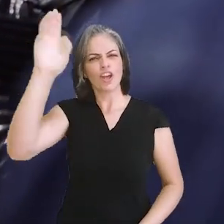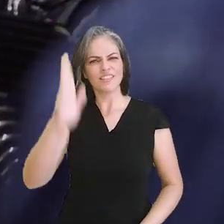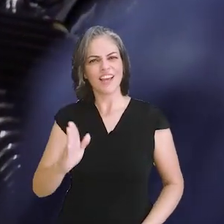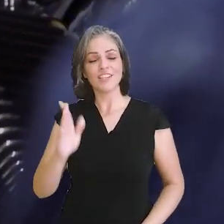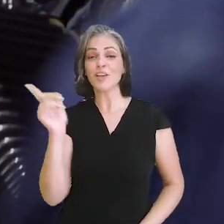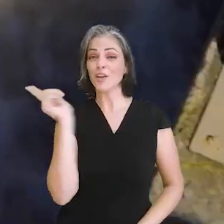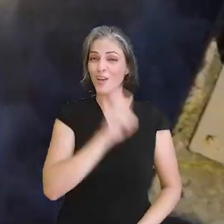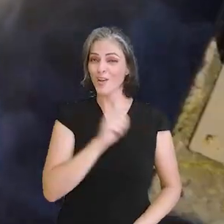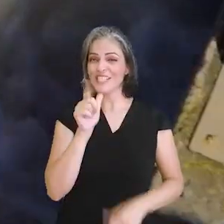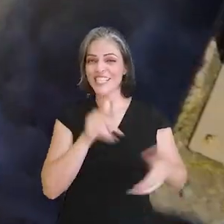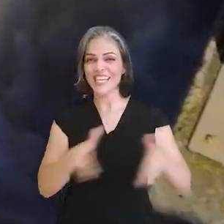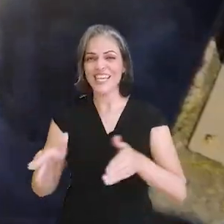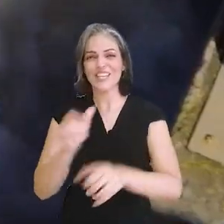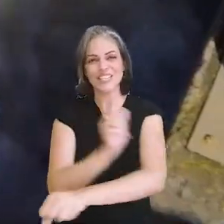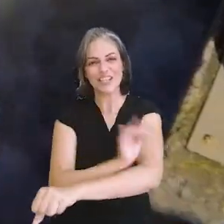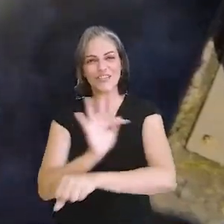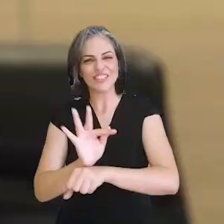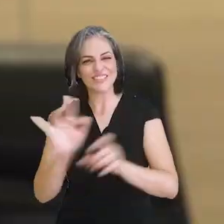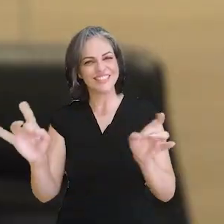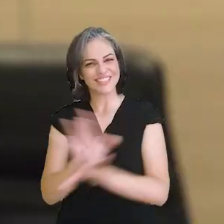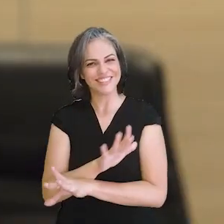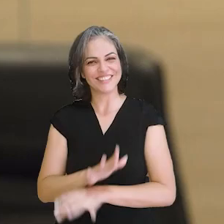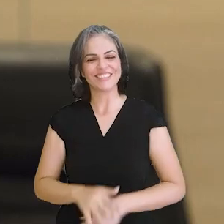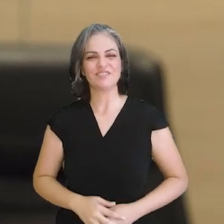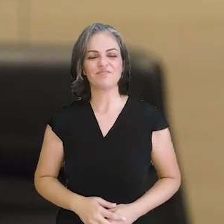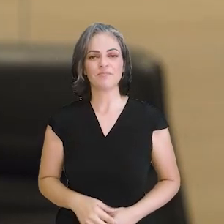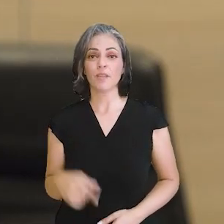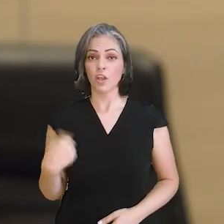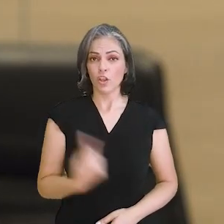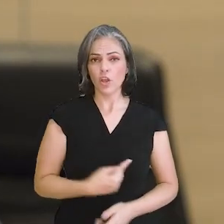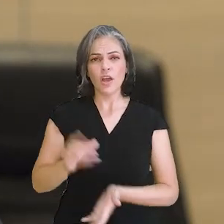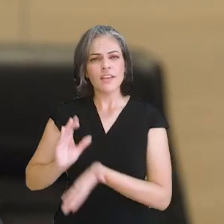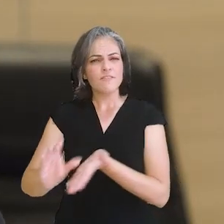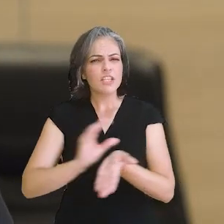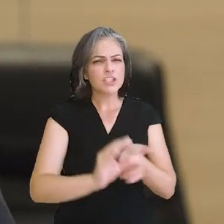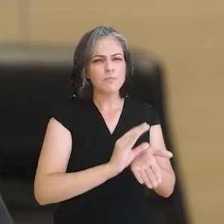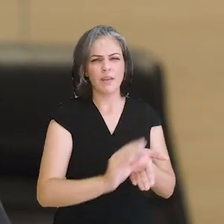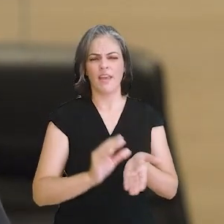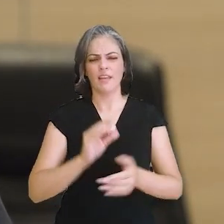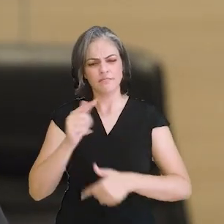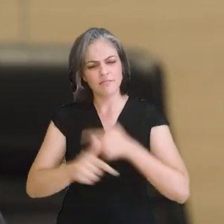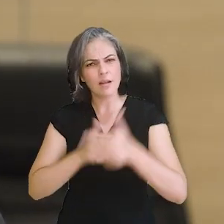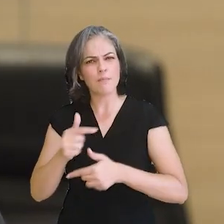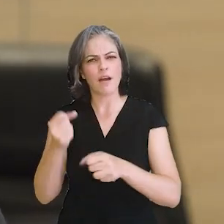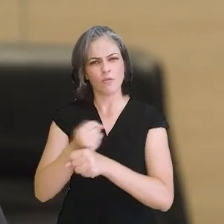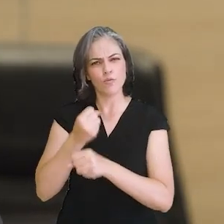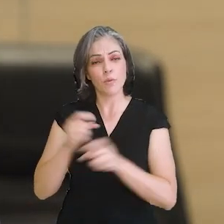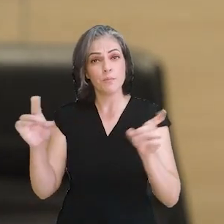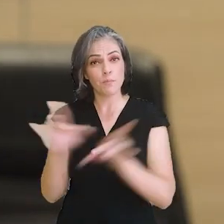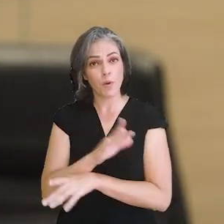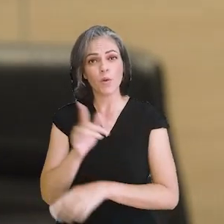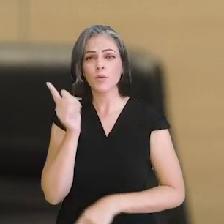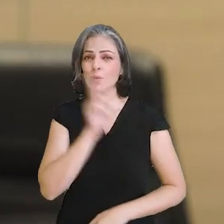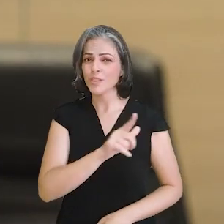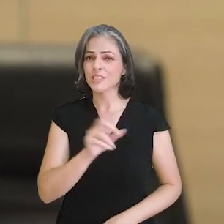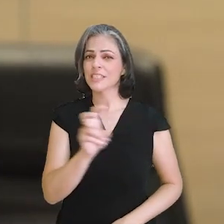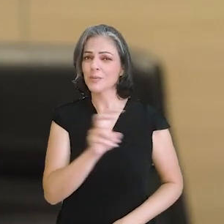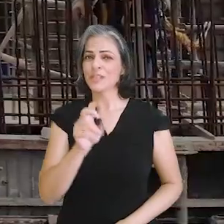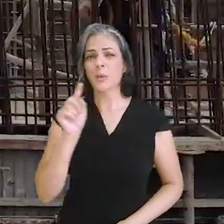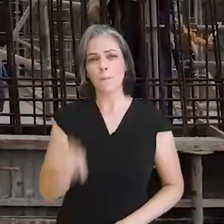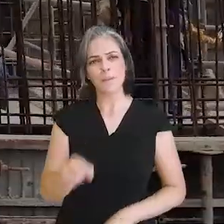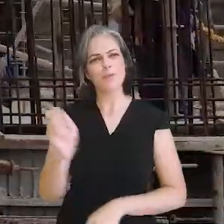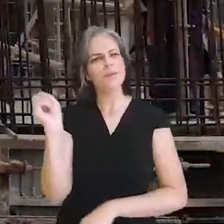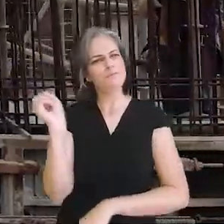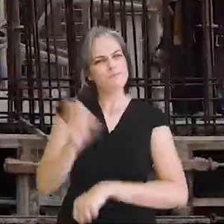brasileiro trazendo as águas do velho Chico. Nos nossos investimentos que nós tivemos nas nossas entregas, nós geramos 55